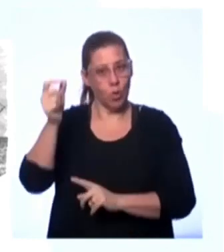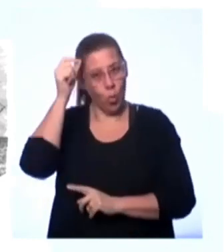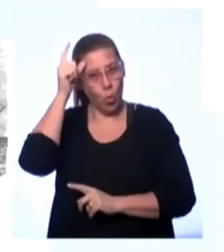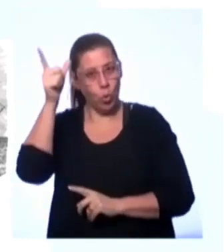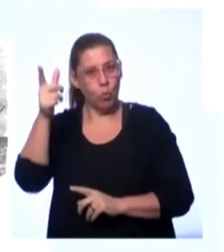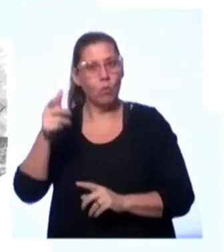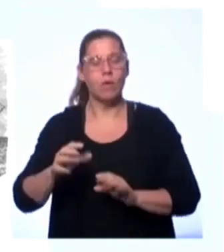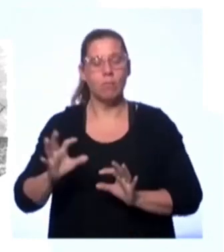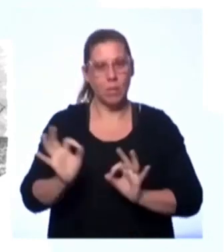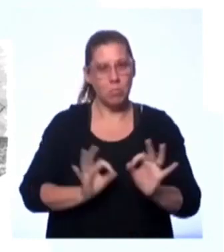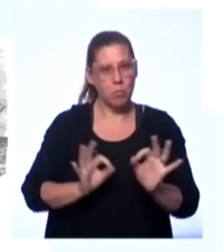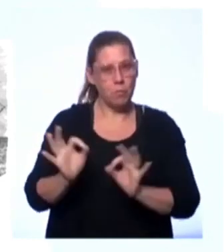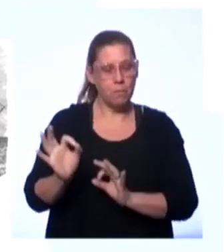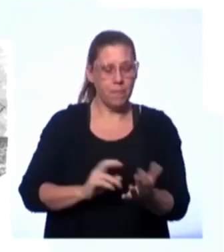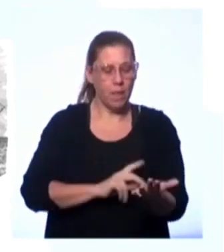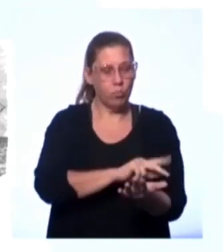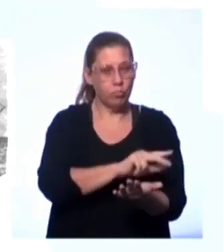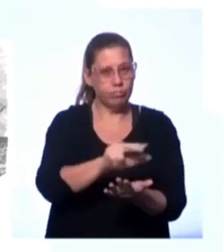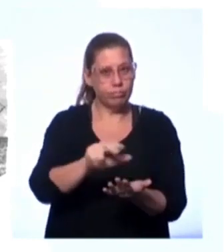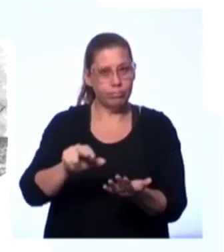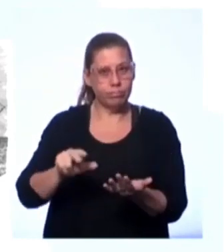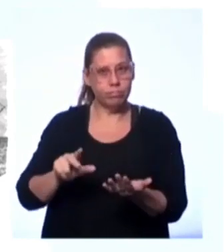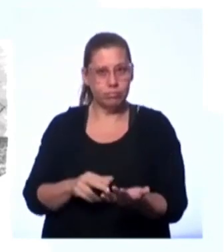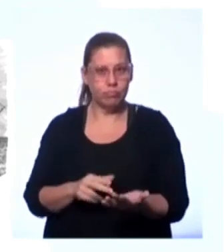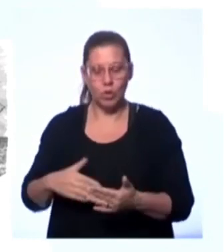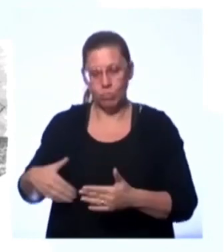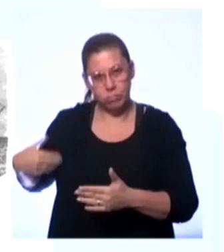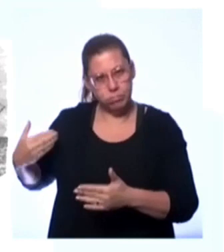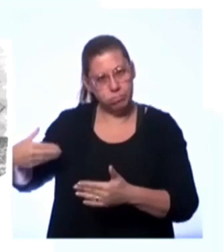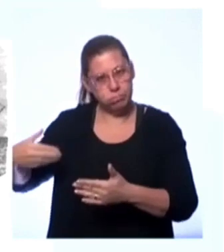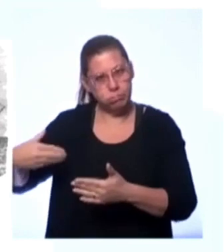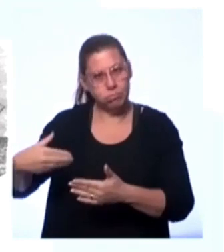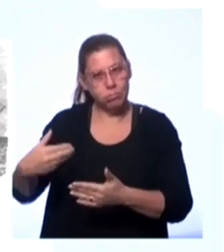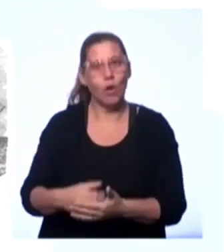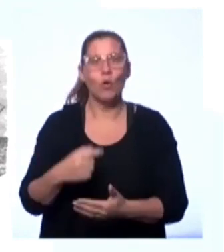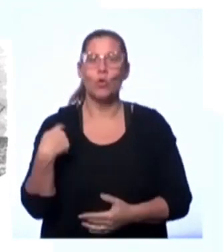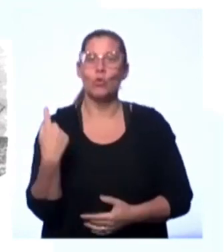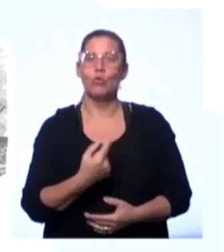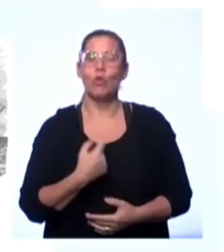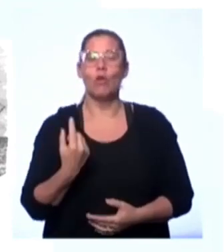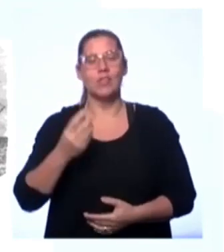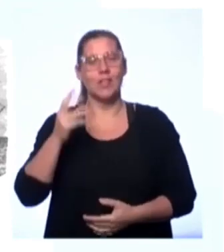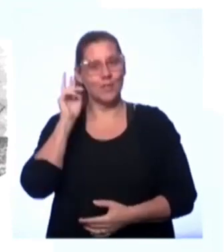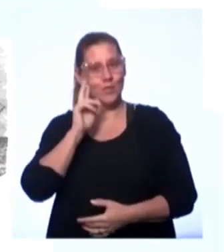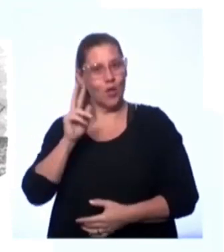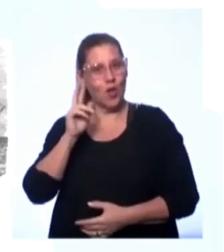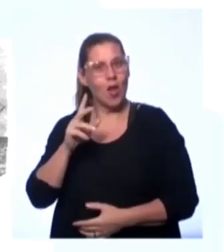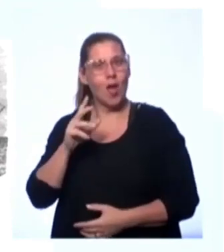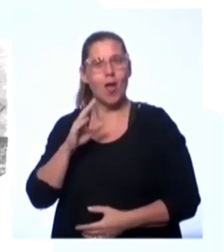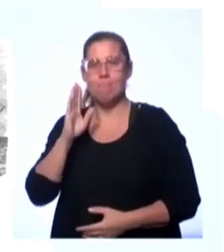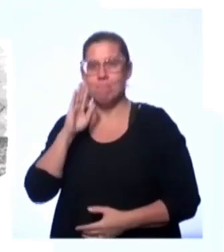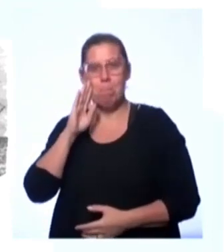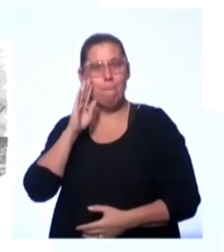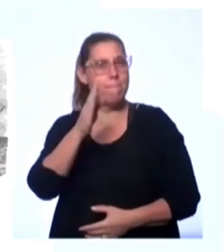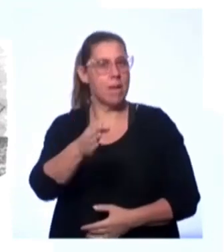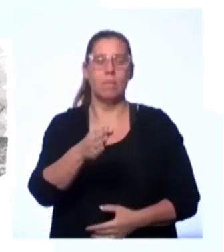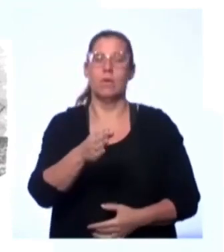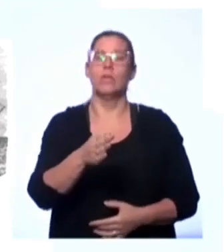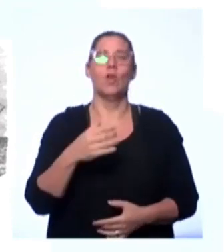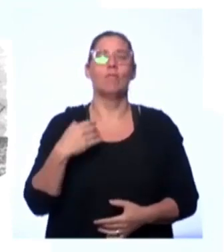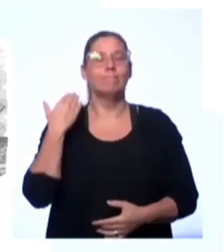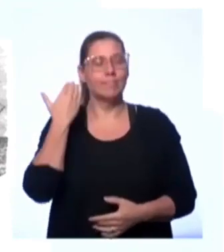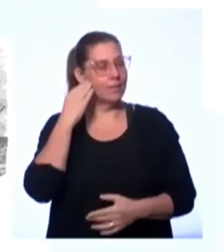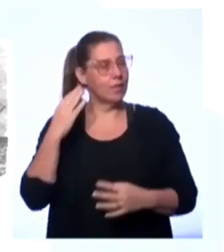produzida por diferentes trajetórias das nossas histórias. É fundamental entender isso. Então,